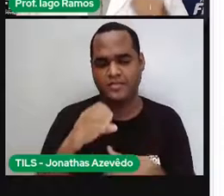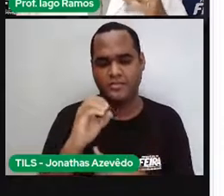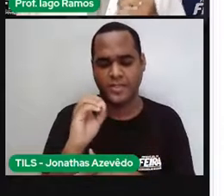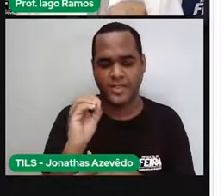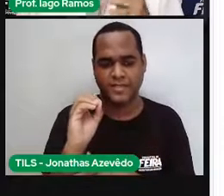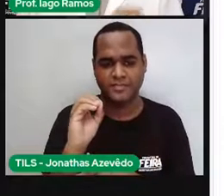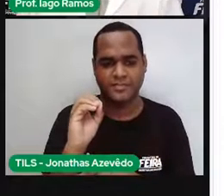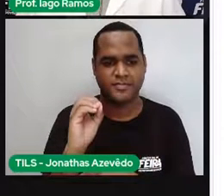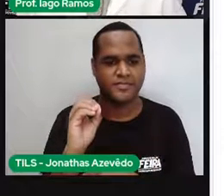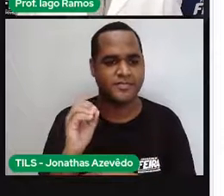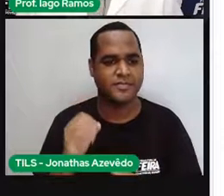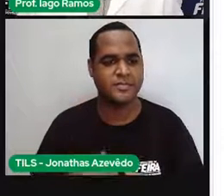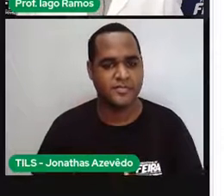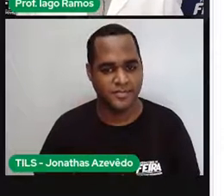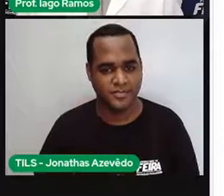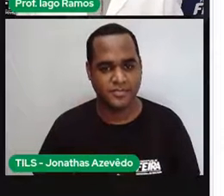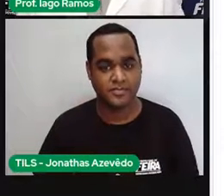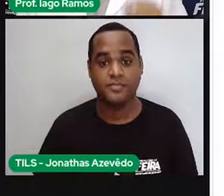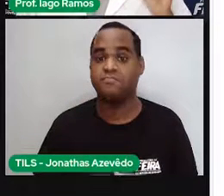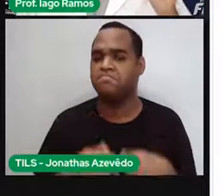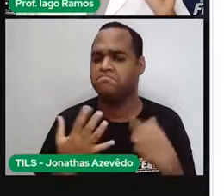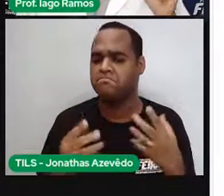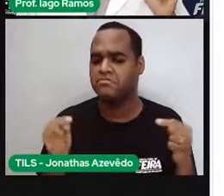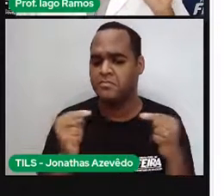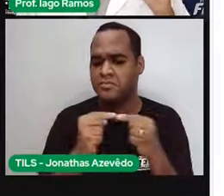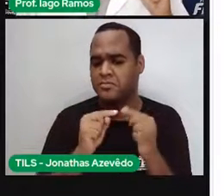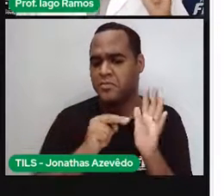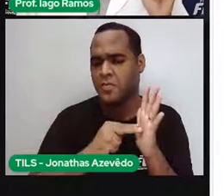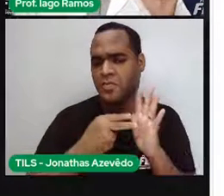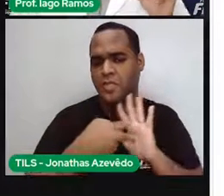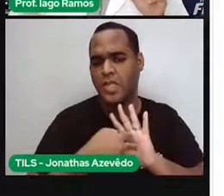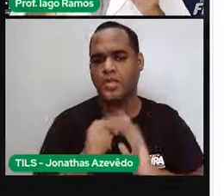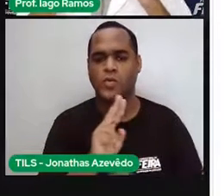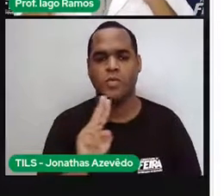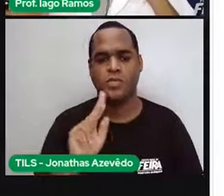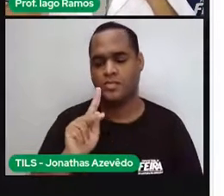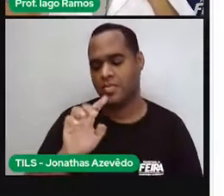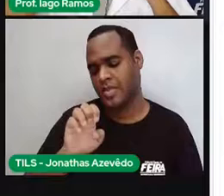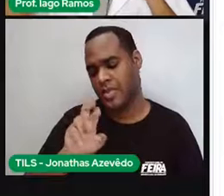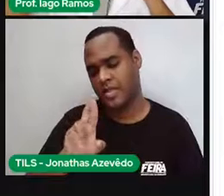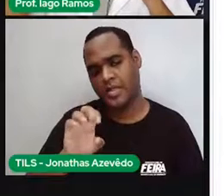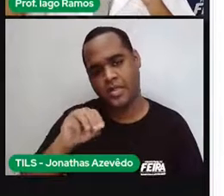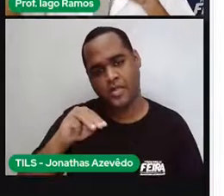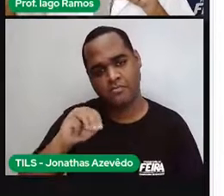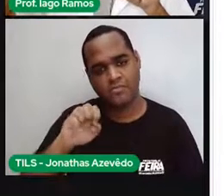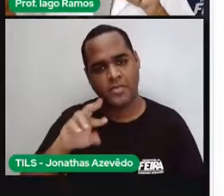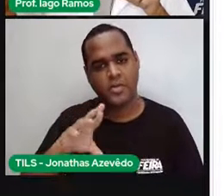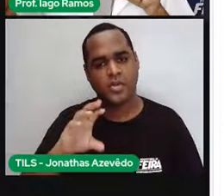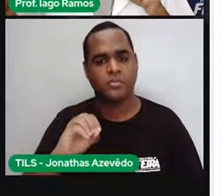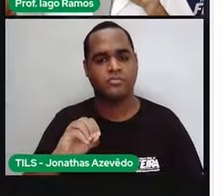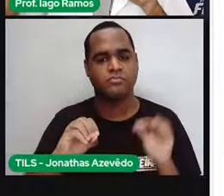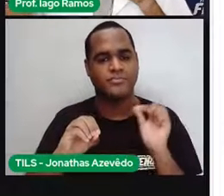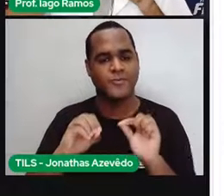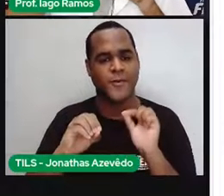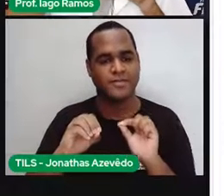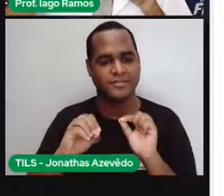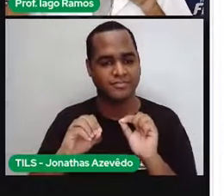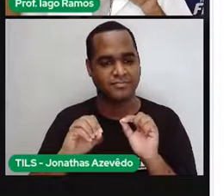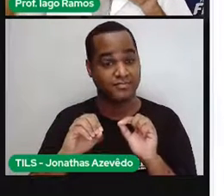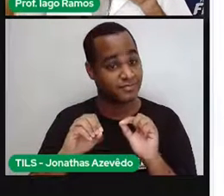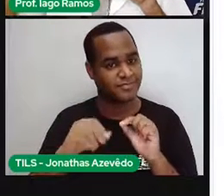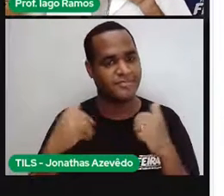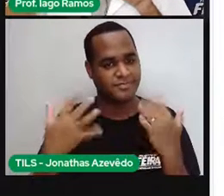O que é que significa esse perímetro? Significa justamente isso, que a estrada por onde você está